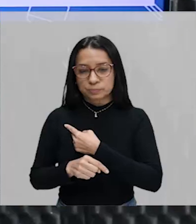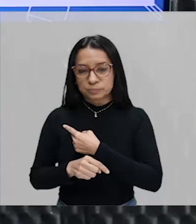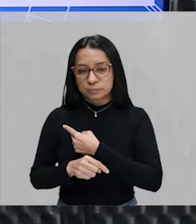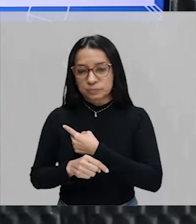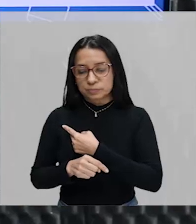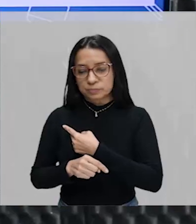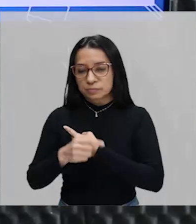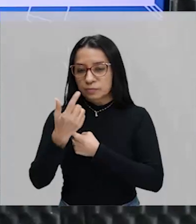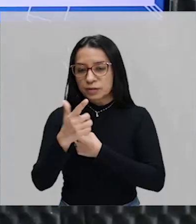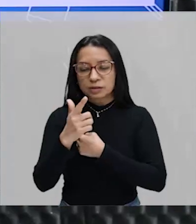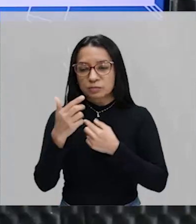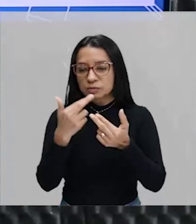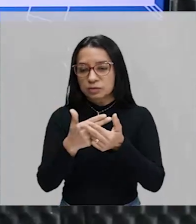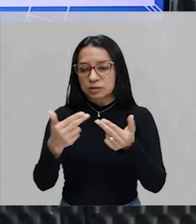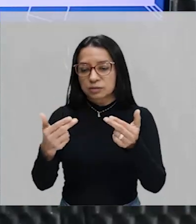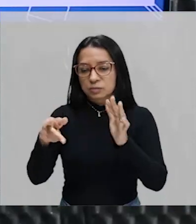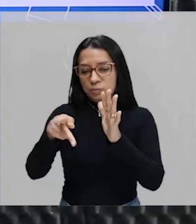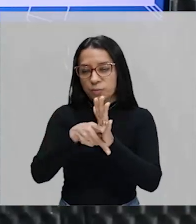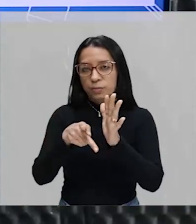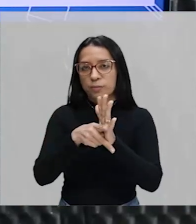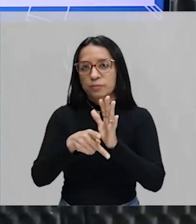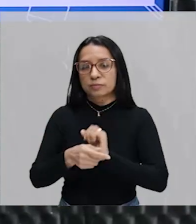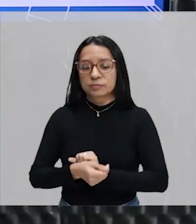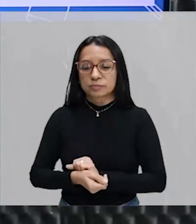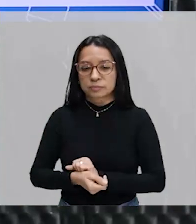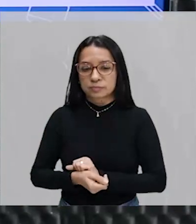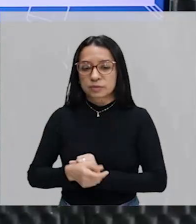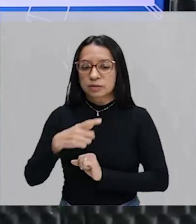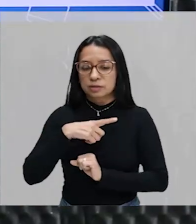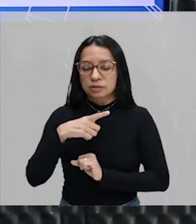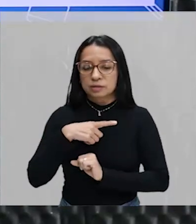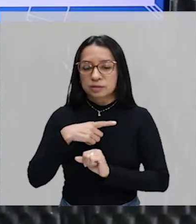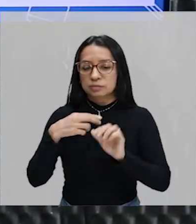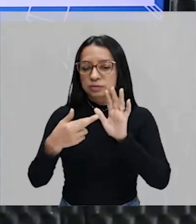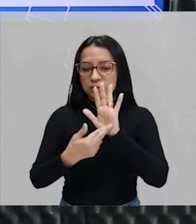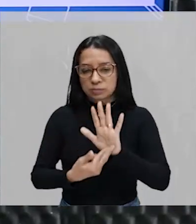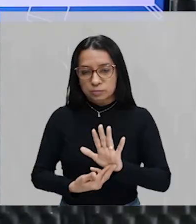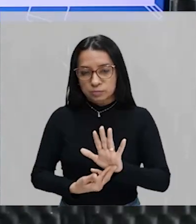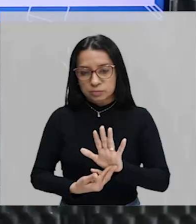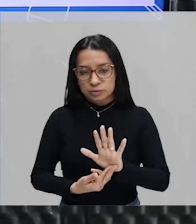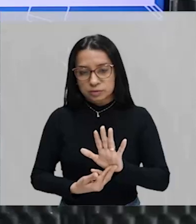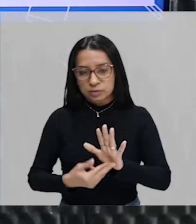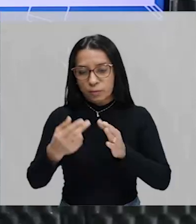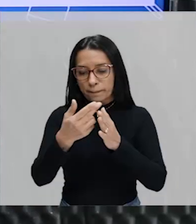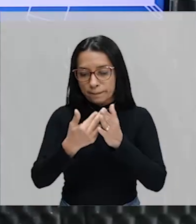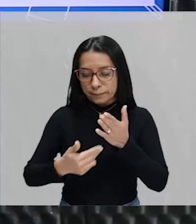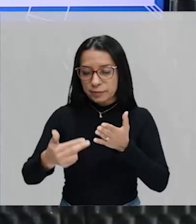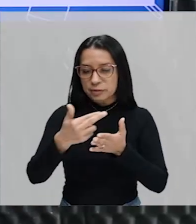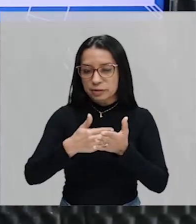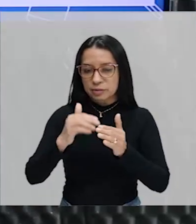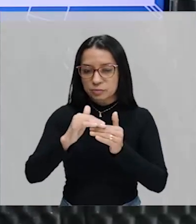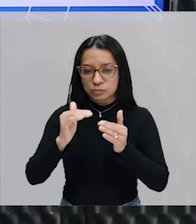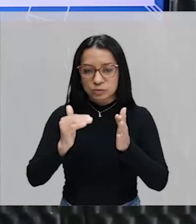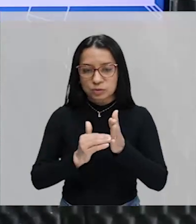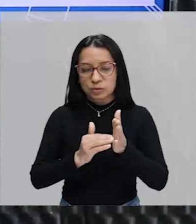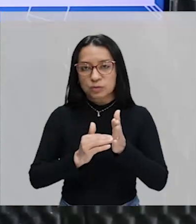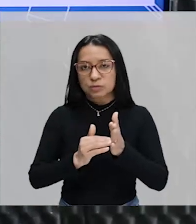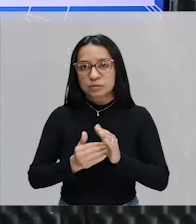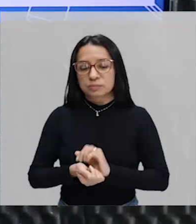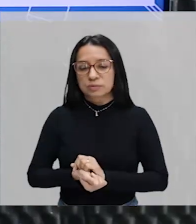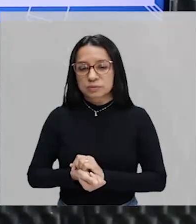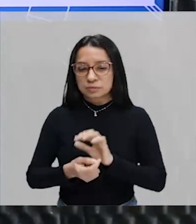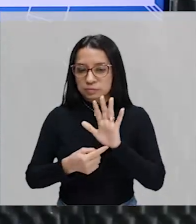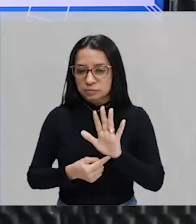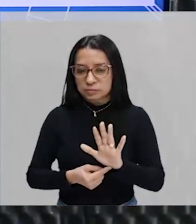como não temos elementos propriamente ditos, mas temos a representação, pintamos, né, todo o espaço